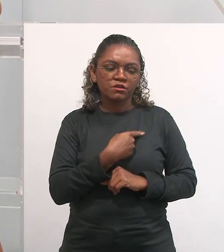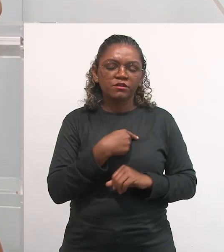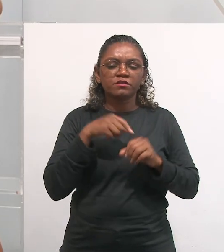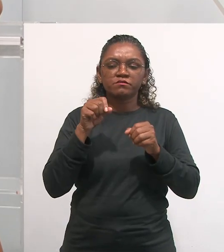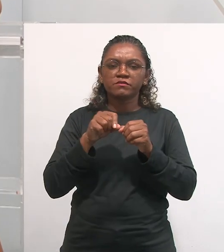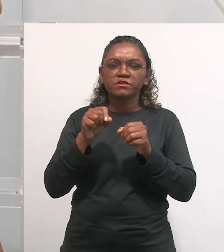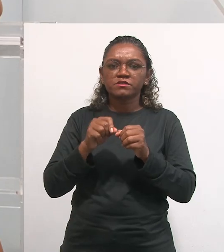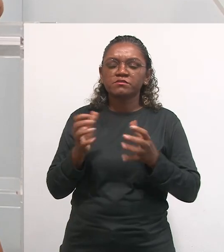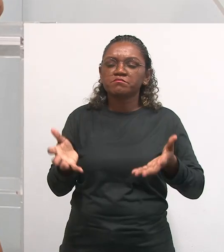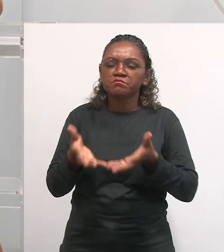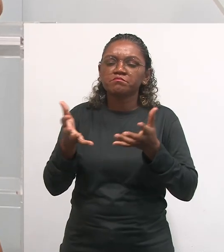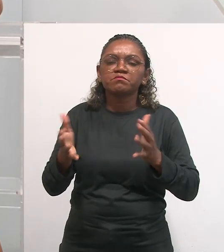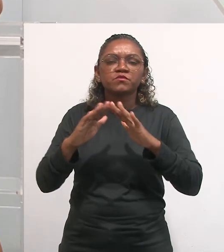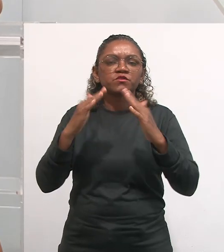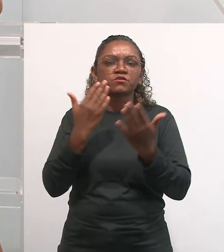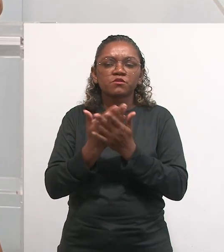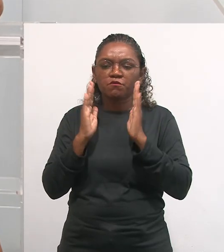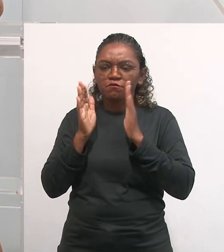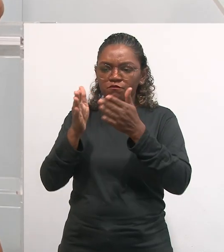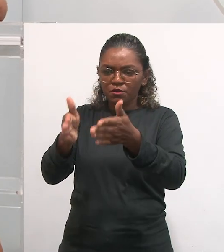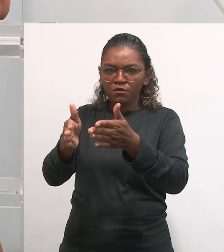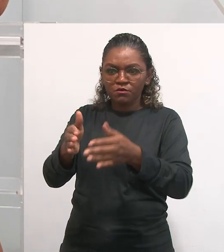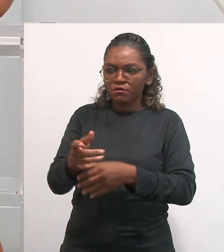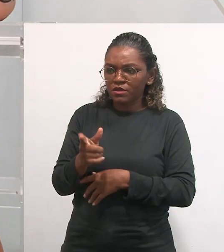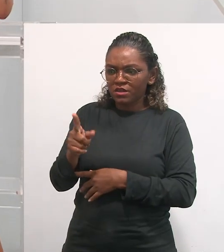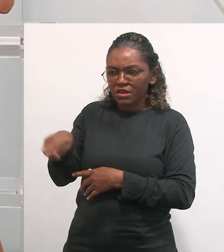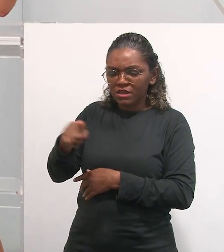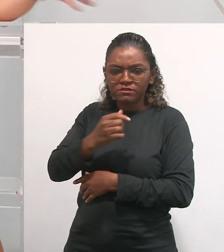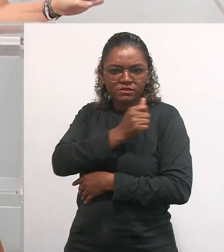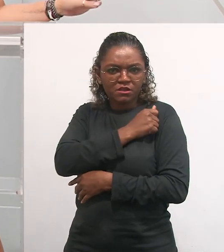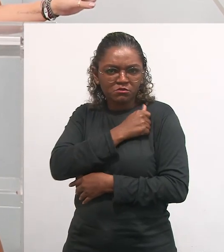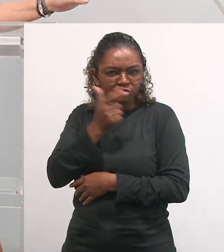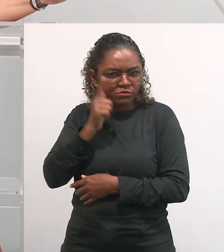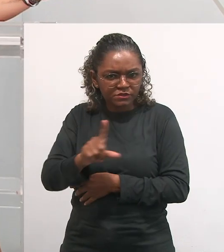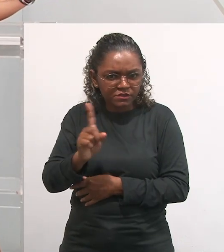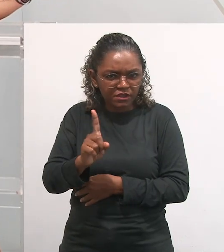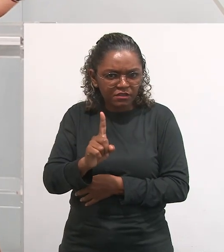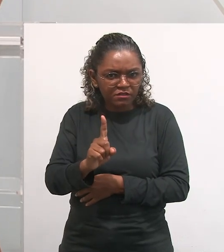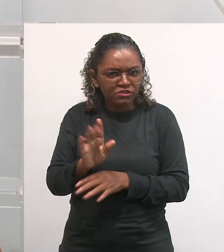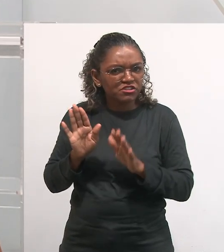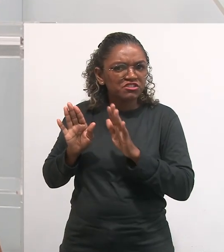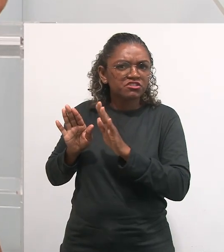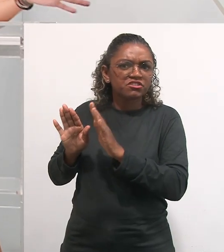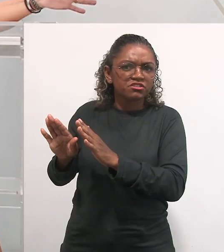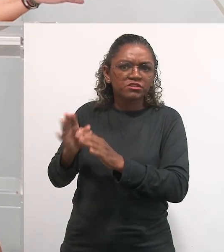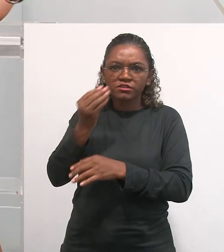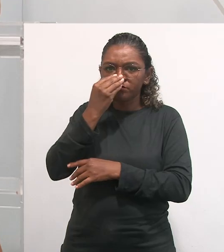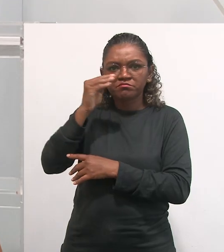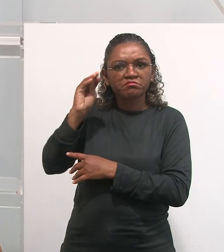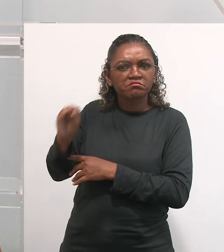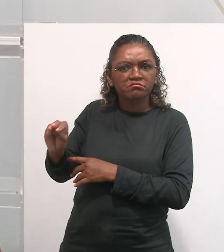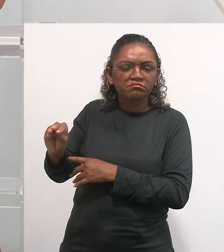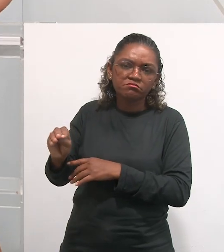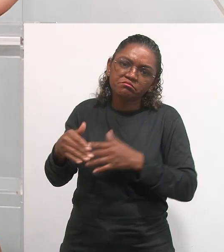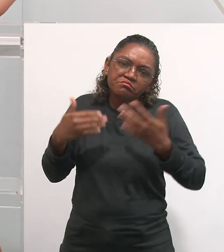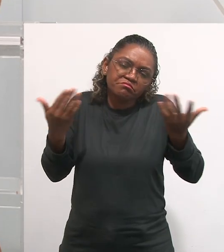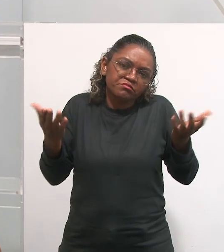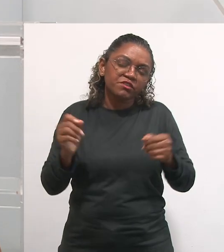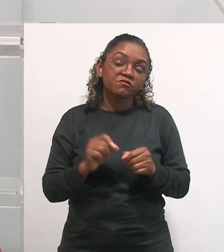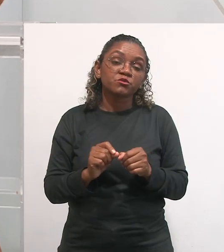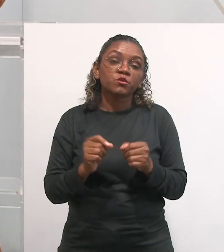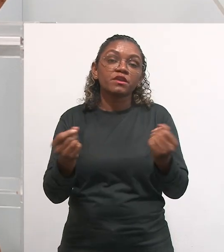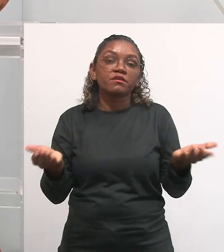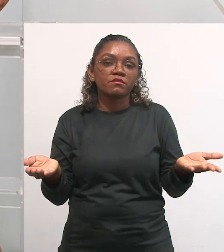preparar a escola e preparar o futuro. Quem não consegue vai ficar largado, vai ficar marginalizado e